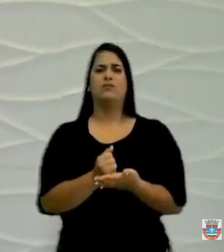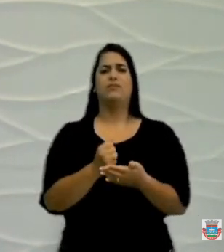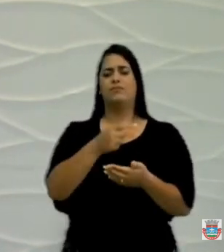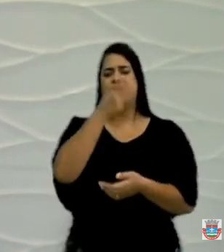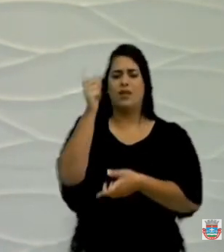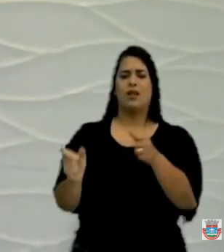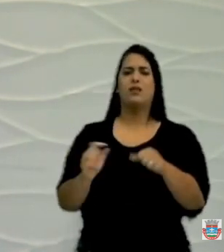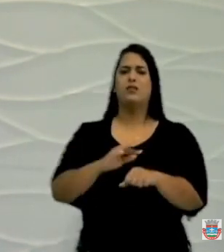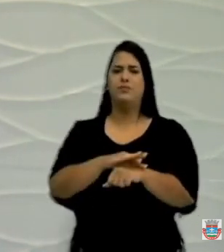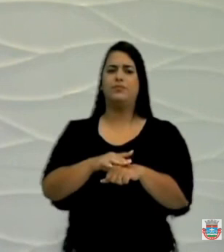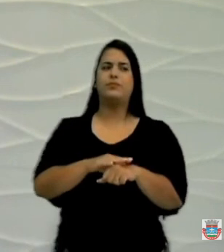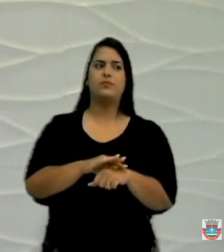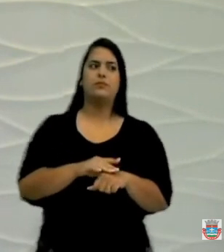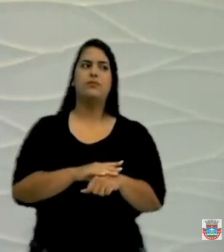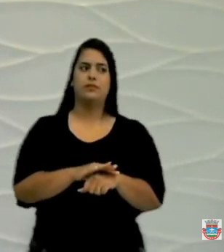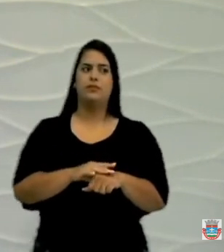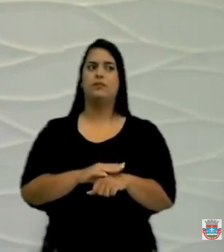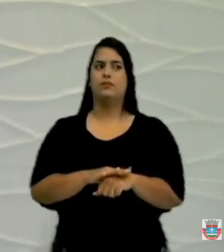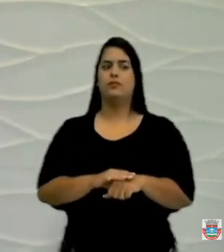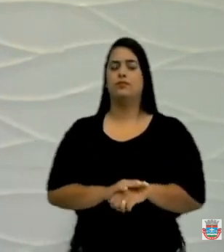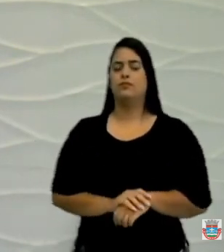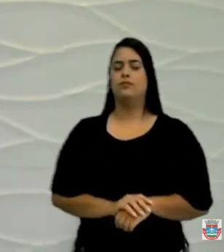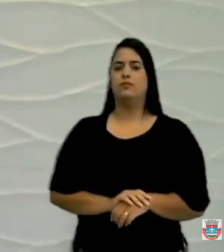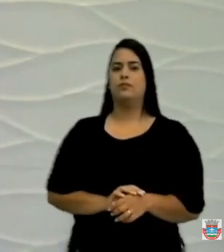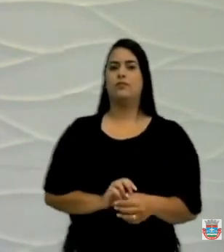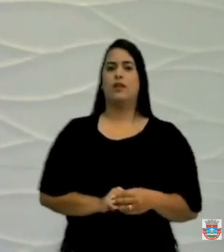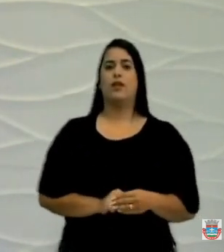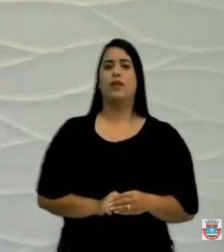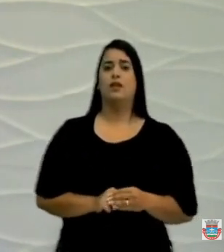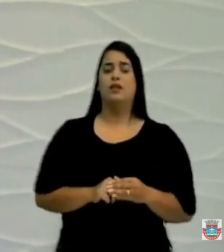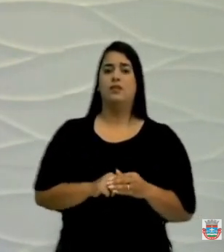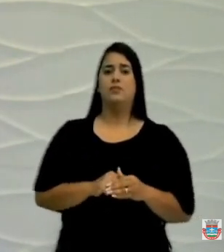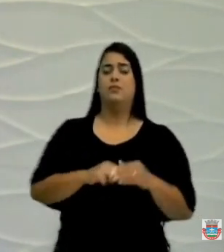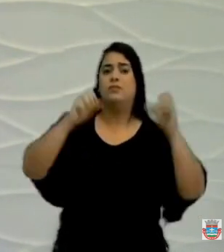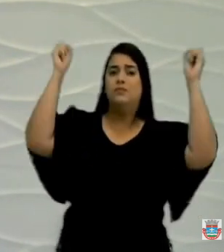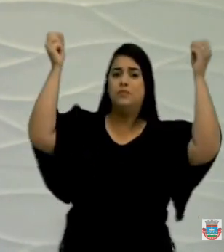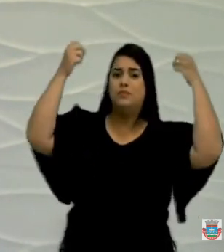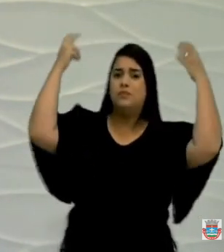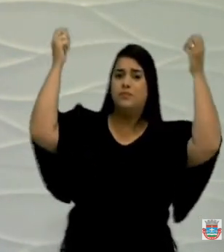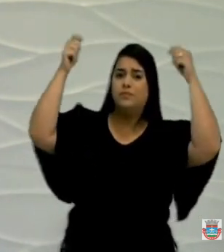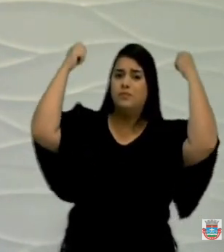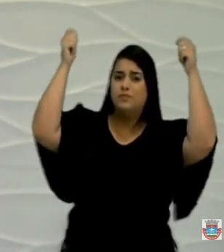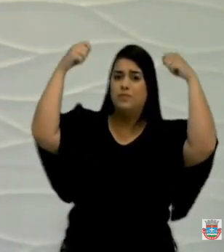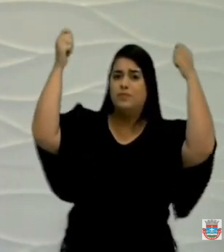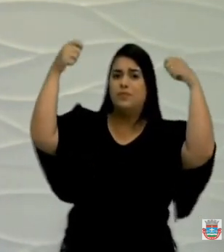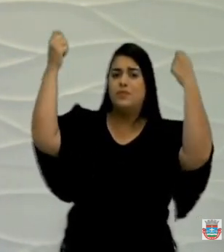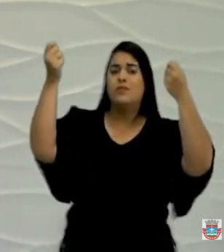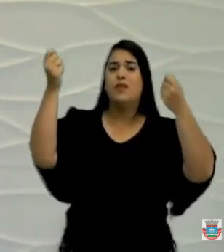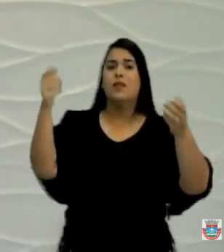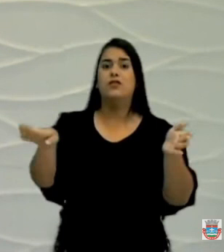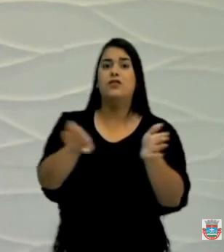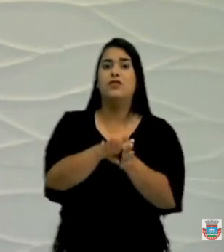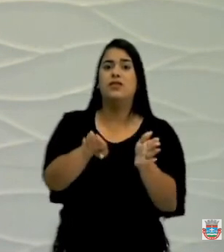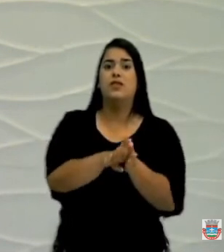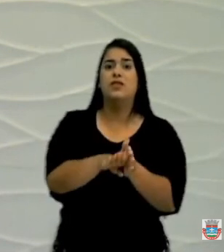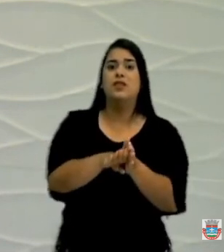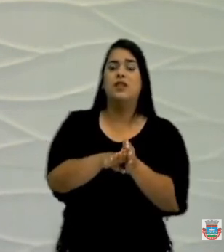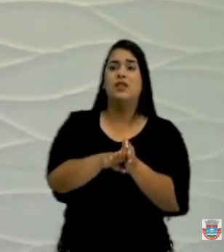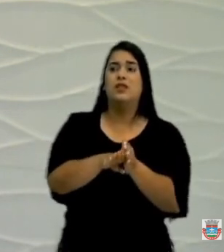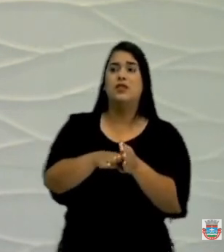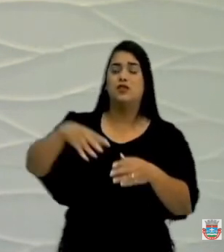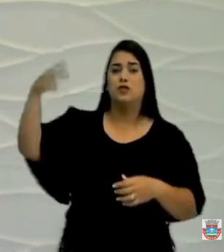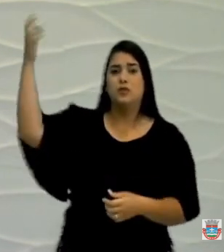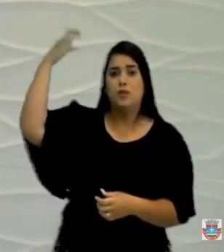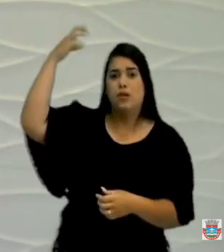no último plantão, fui para Caruaru duas vezes, na terceira vez, quando cheguei, fui tomar um banho, meu nariz